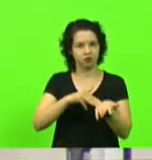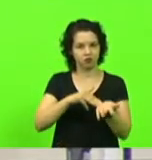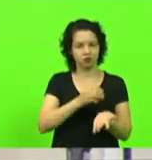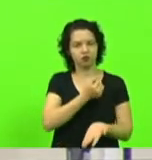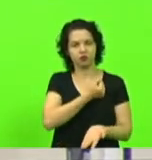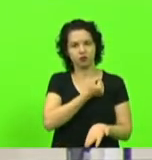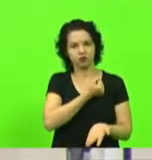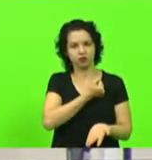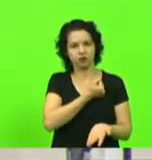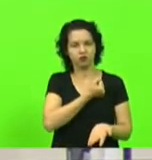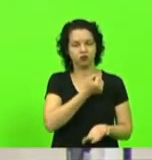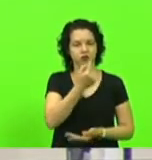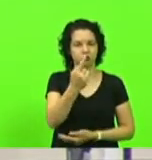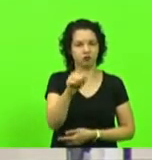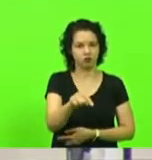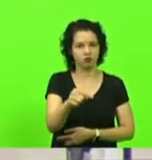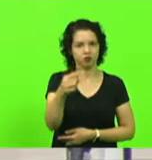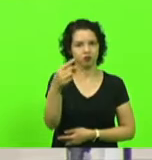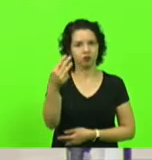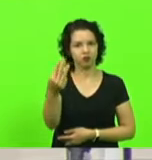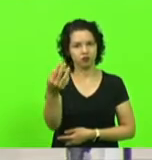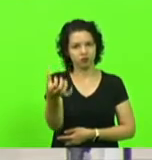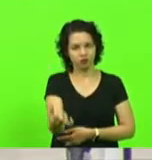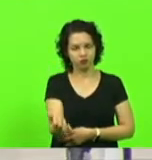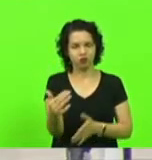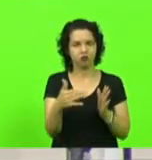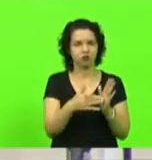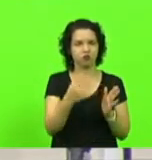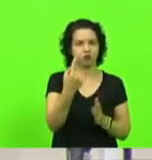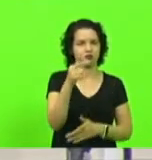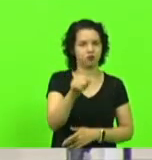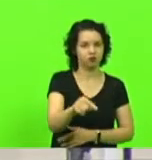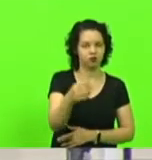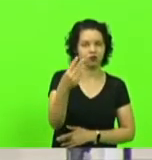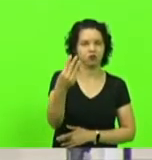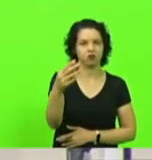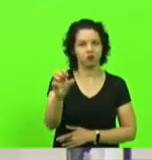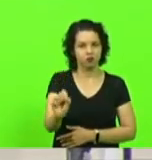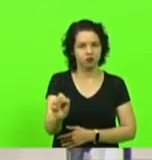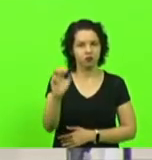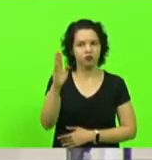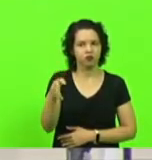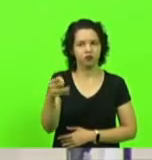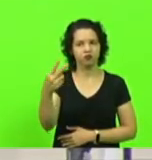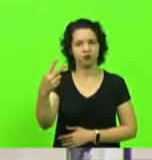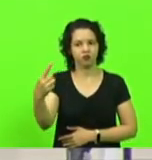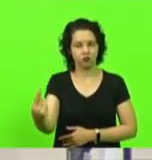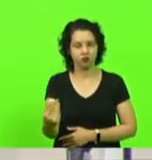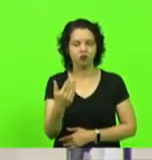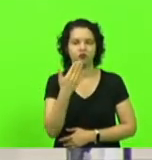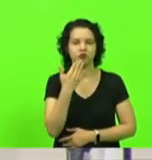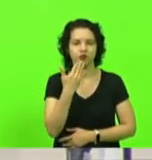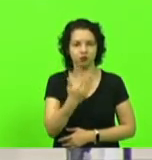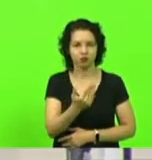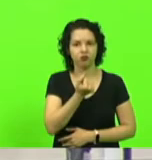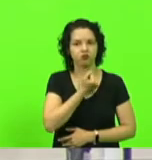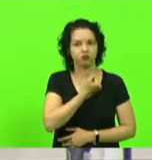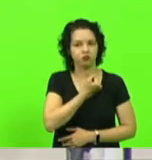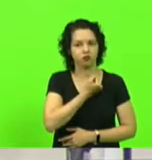1036 a 1038-2021 e o requerimento número